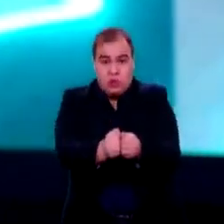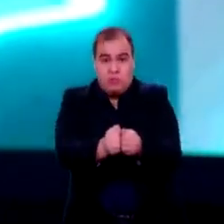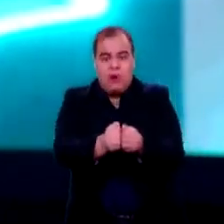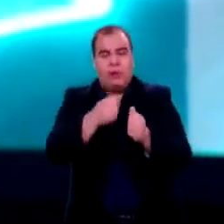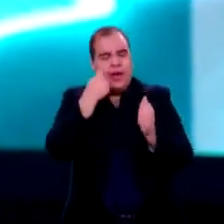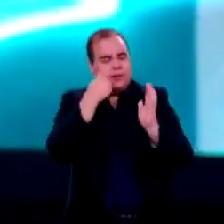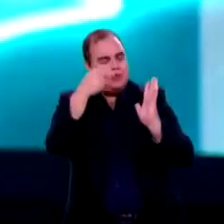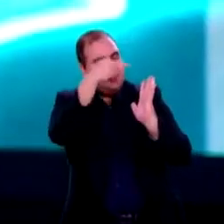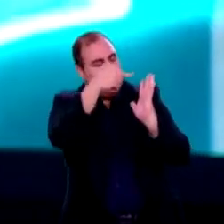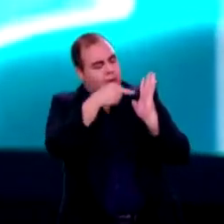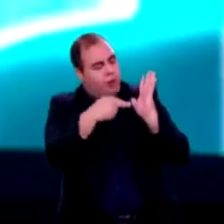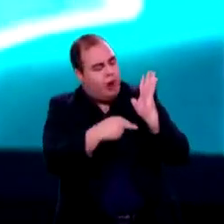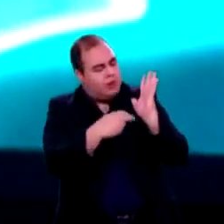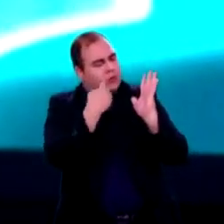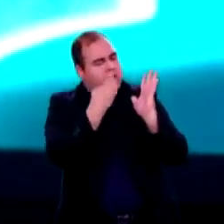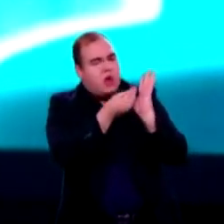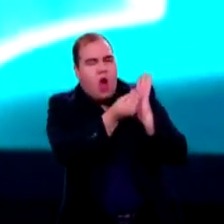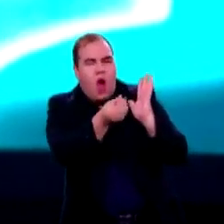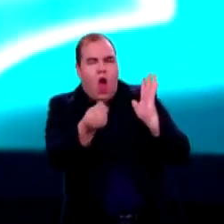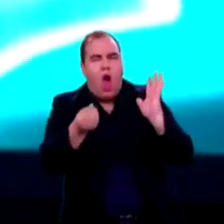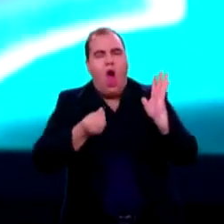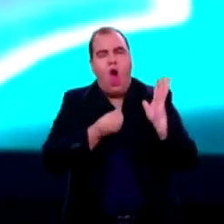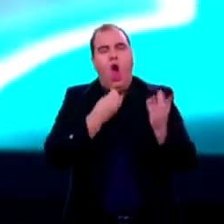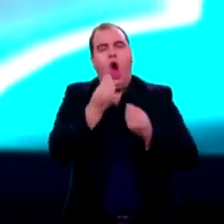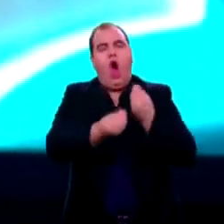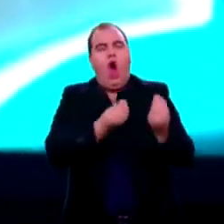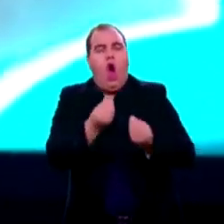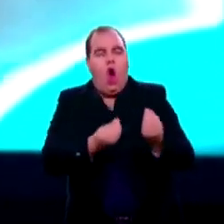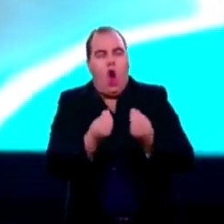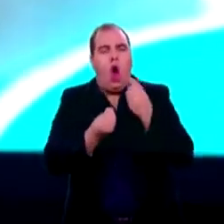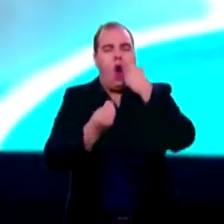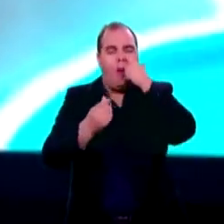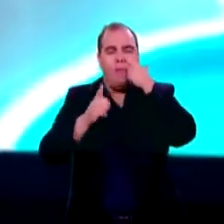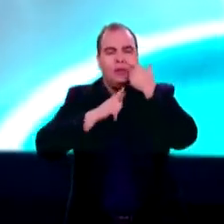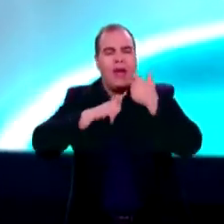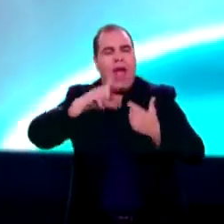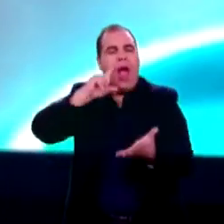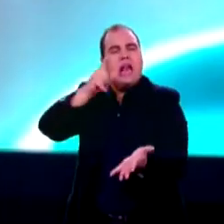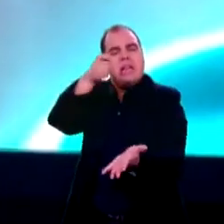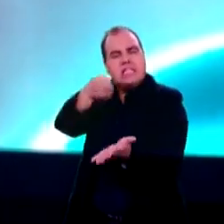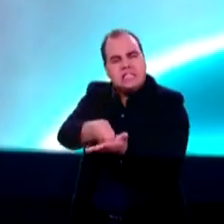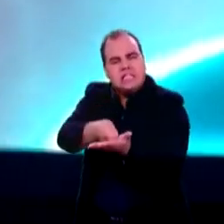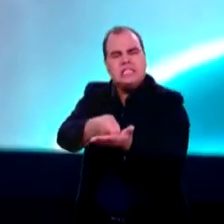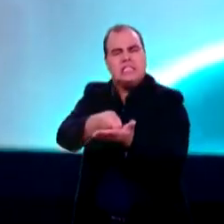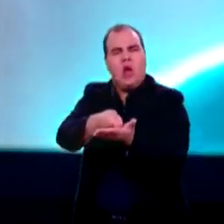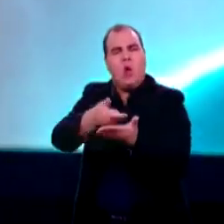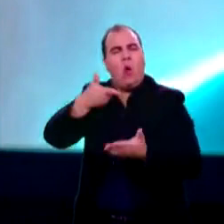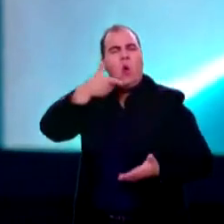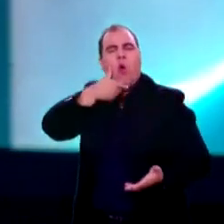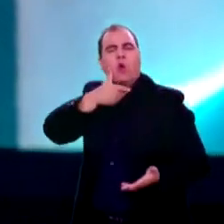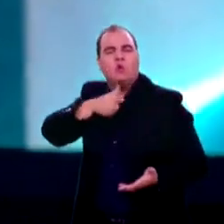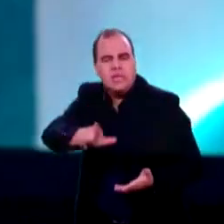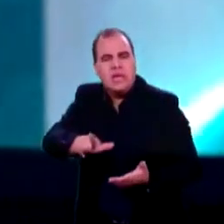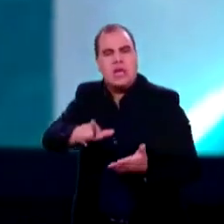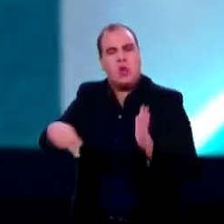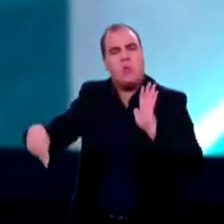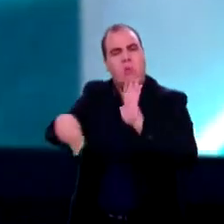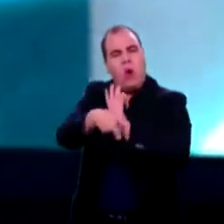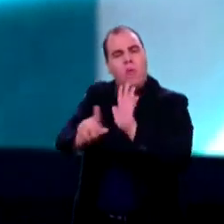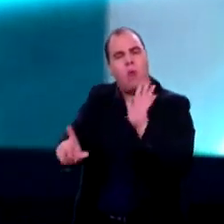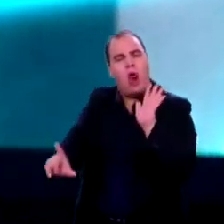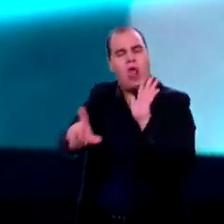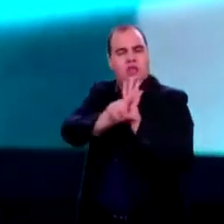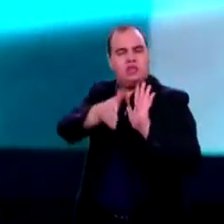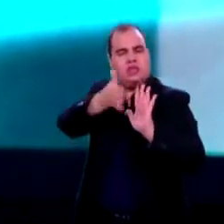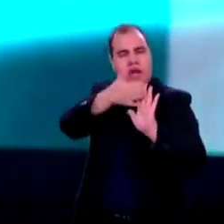iniciativa no Executivo, no tocante a isso. A decisão veio lá do próprio Legislativo. Tanto